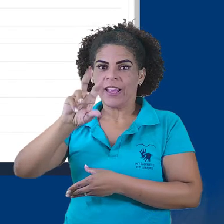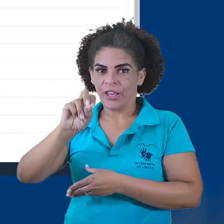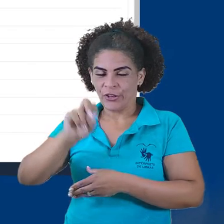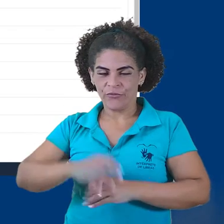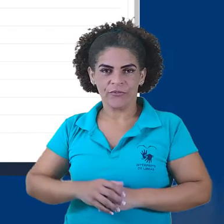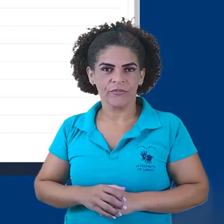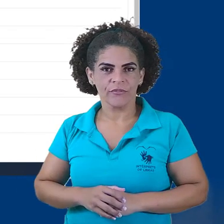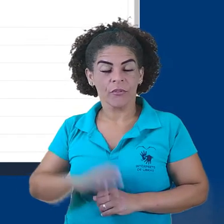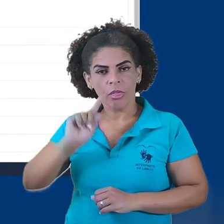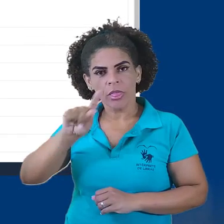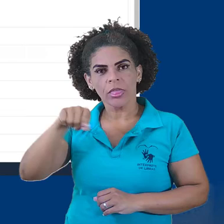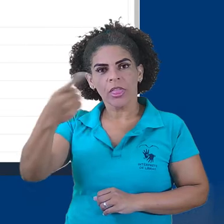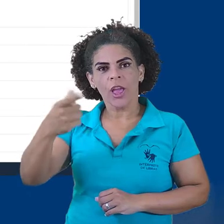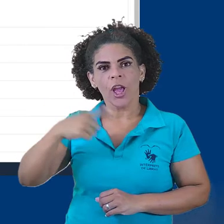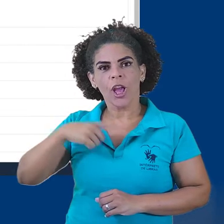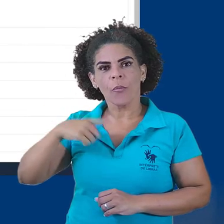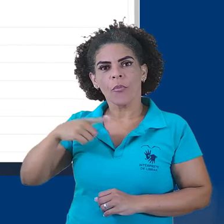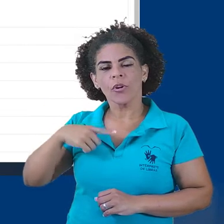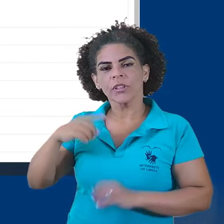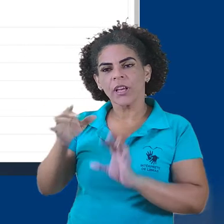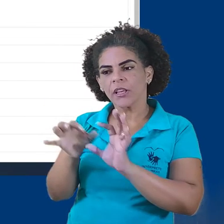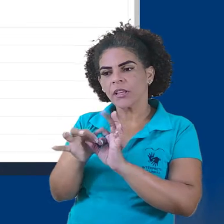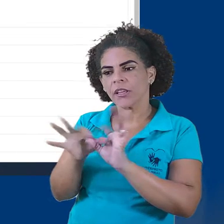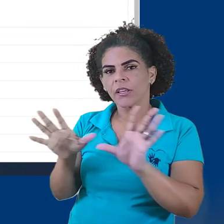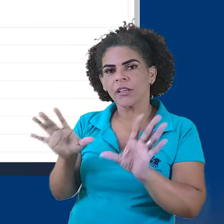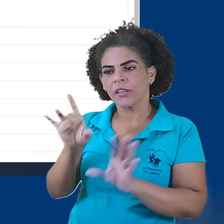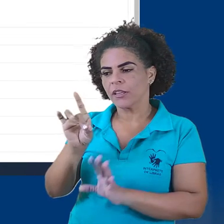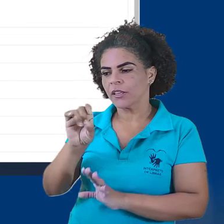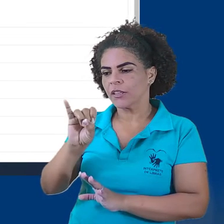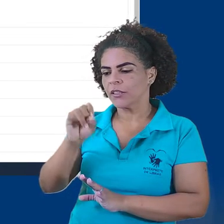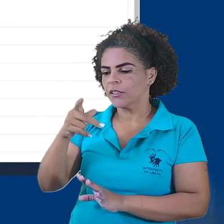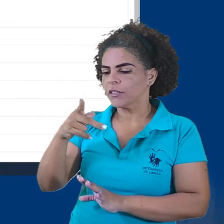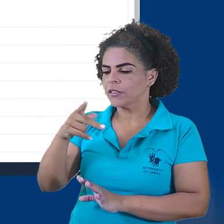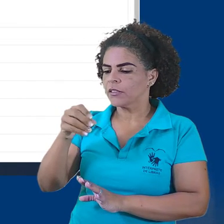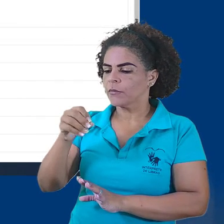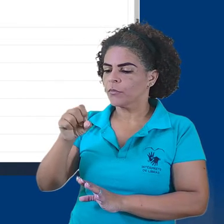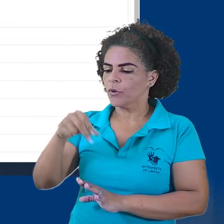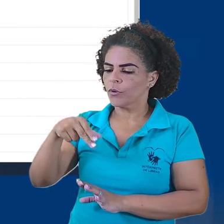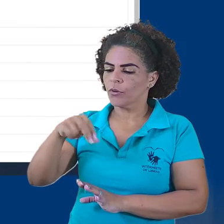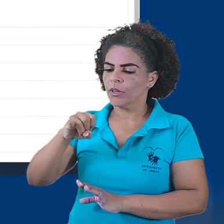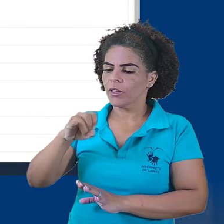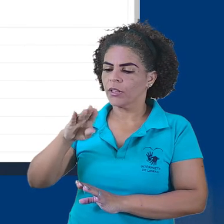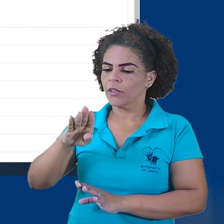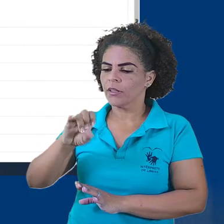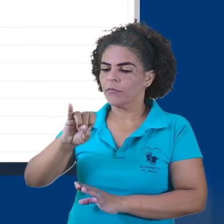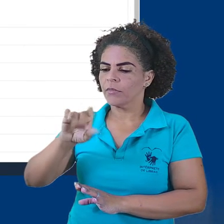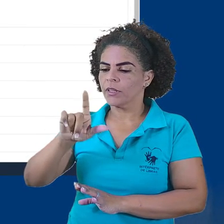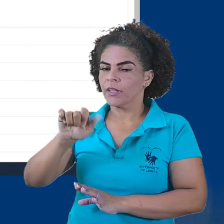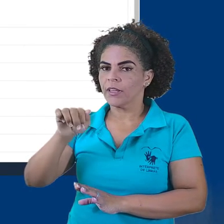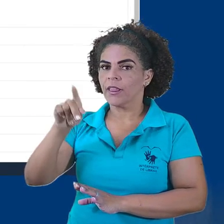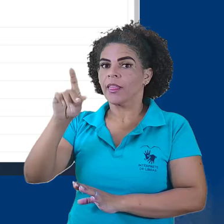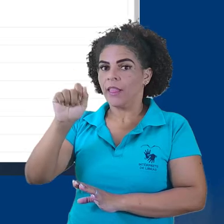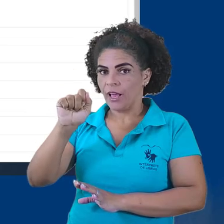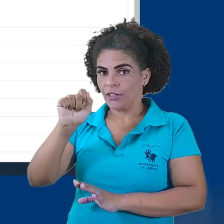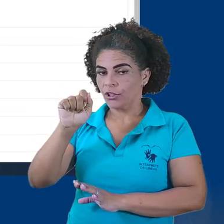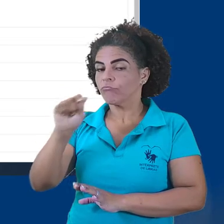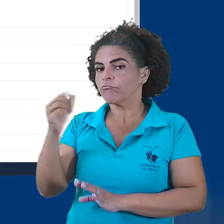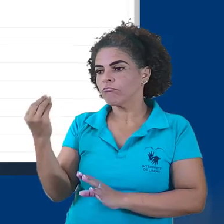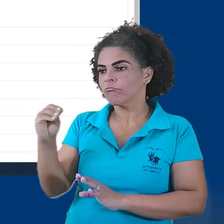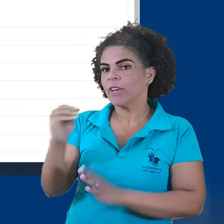A seguir, temos a sessão Disponibilidade. Na sessão Disponibilidade, podemos configurar datas de início,